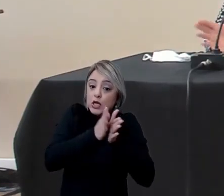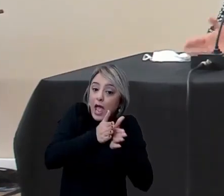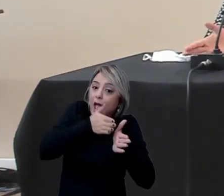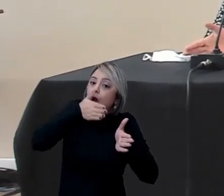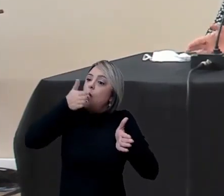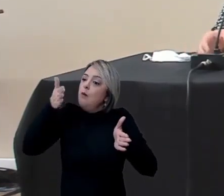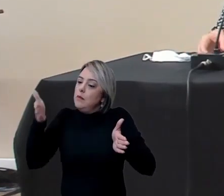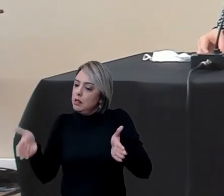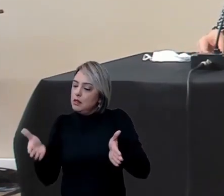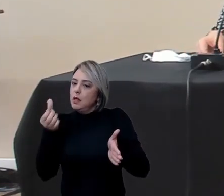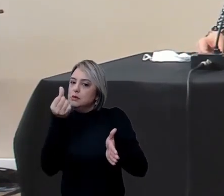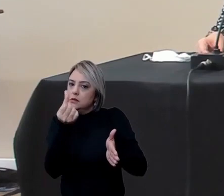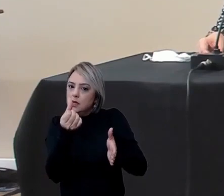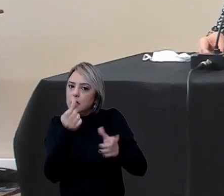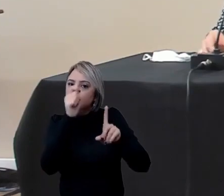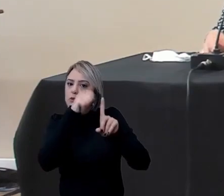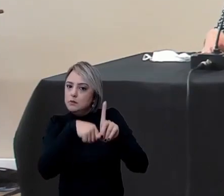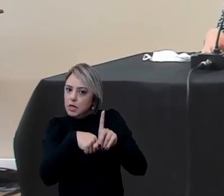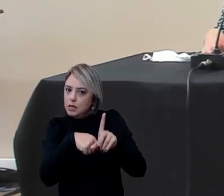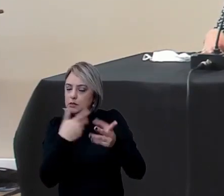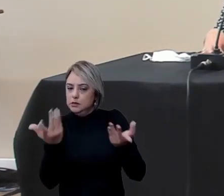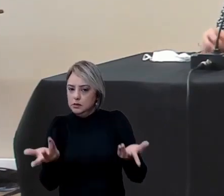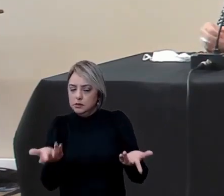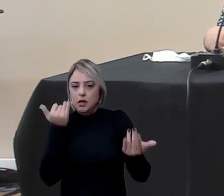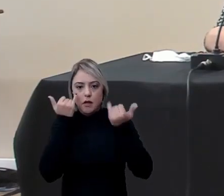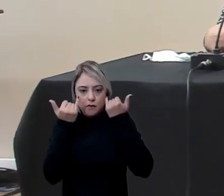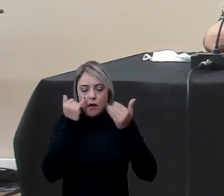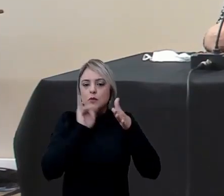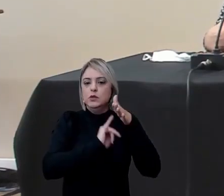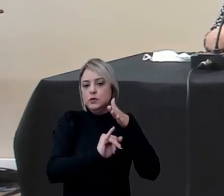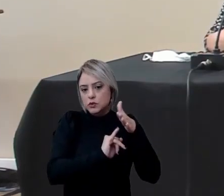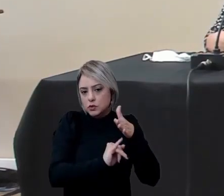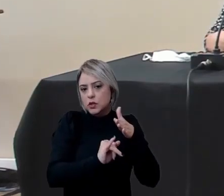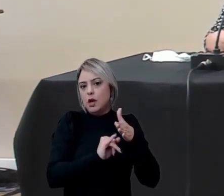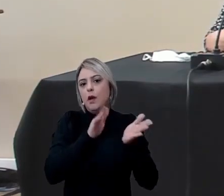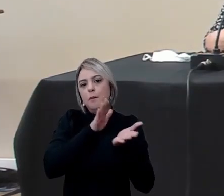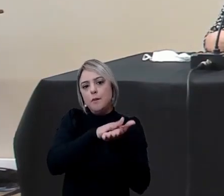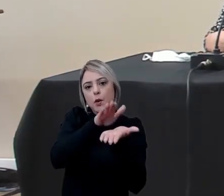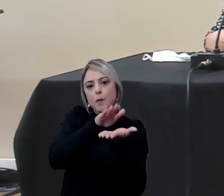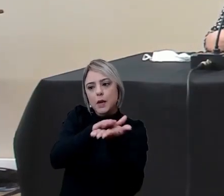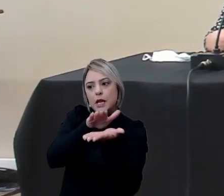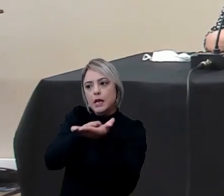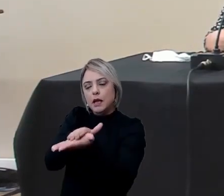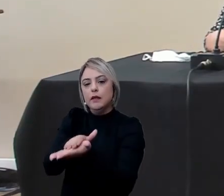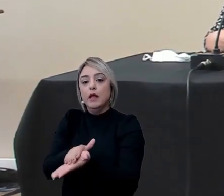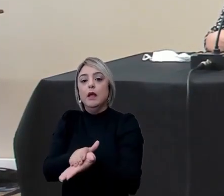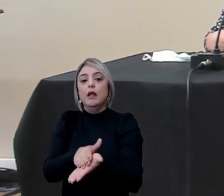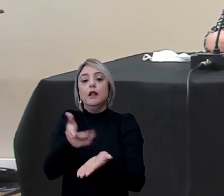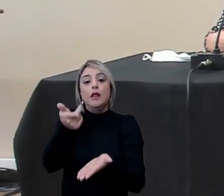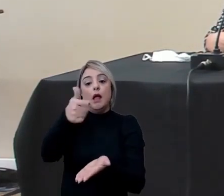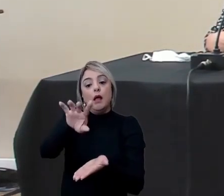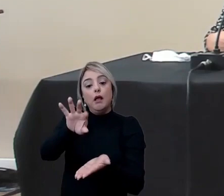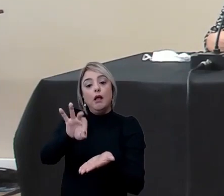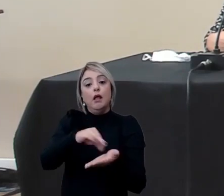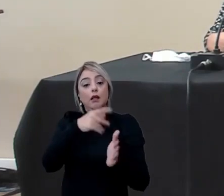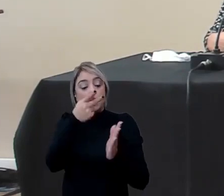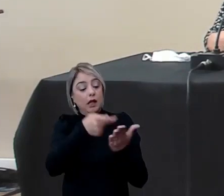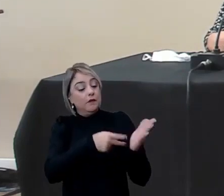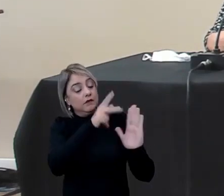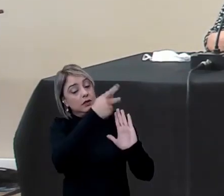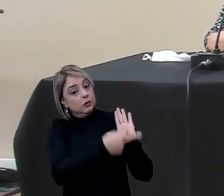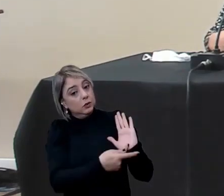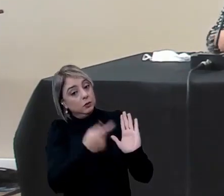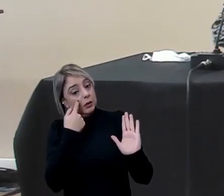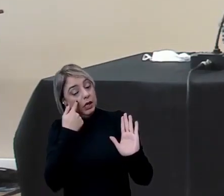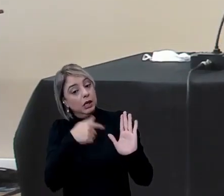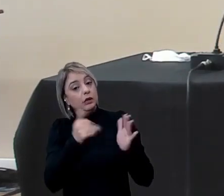compartilhando esse informe institucional que vai ser publicado na renovação na revisão do nosso plano e na